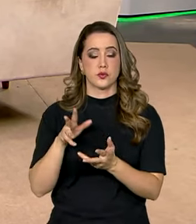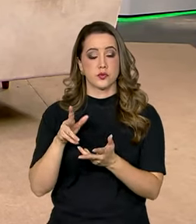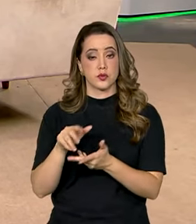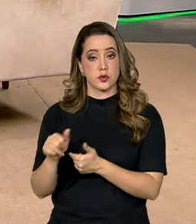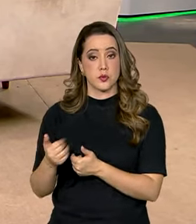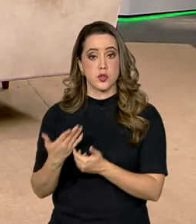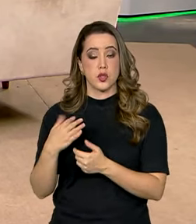BNDES. Obrigado, Ana.